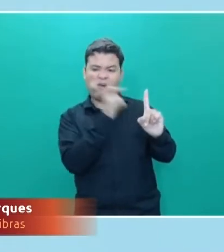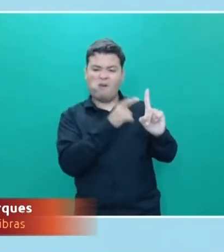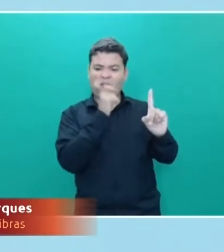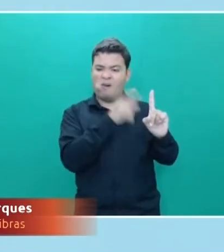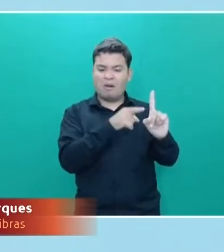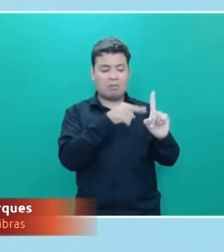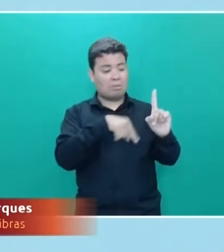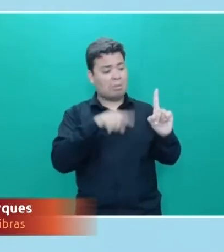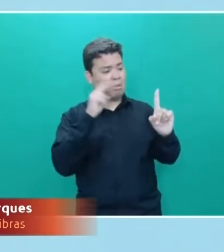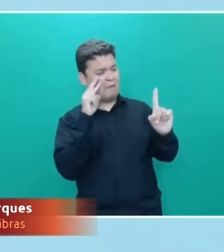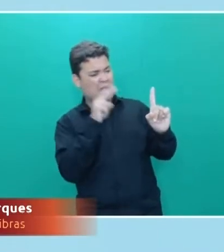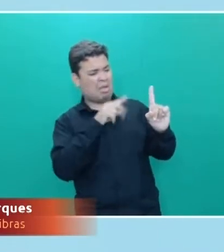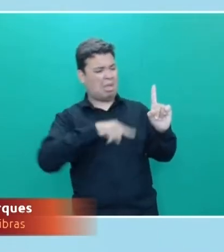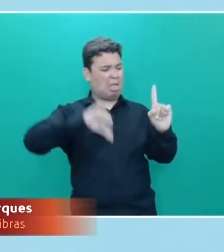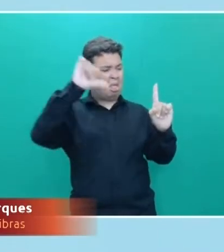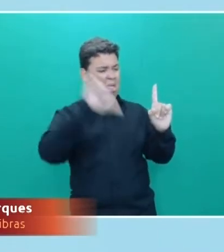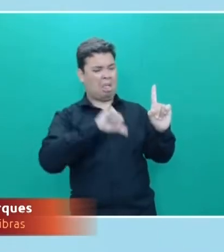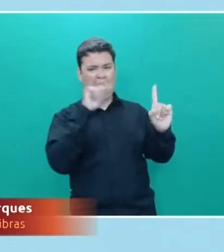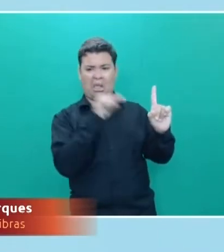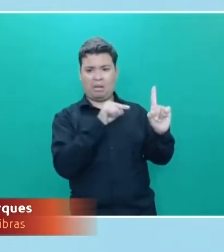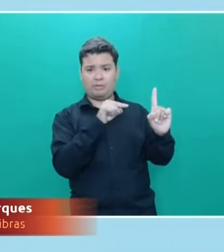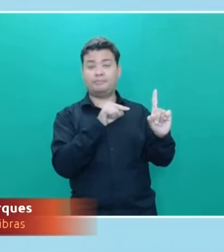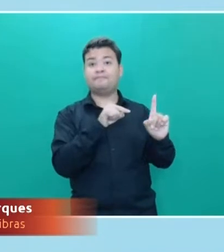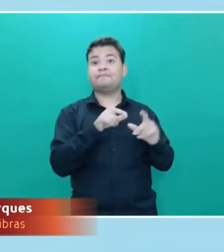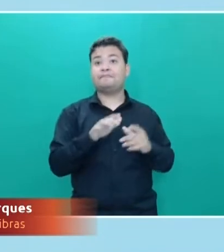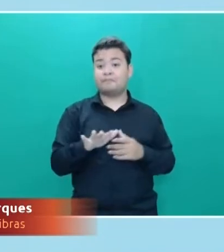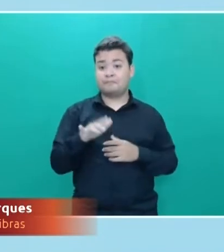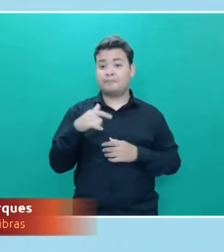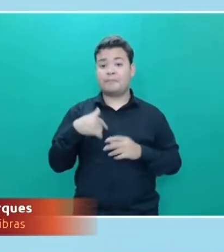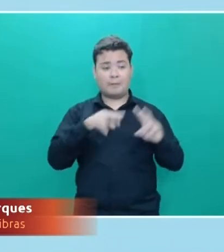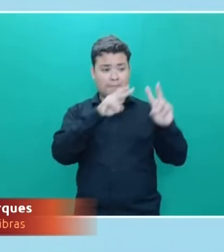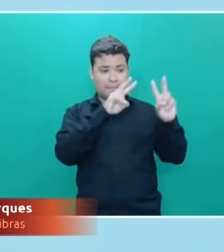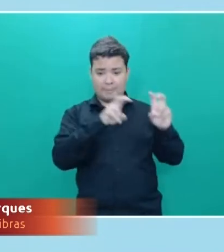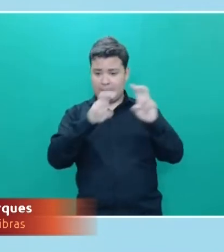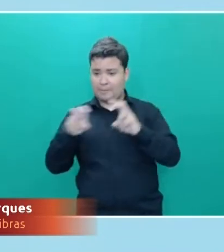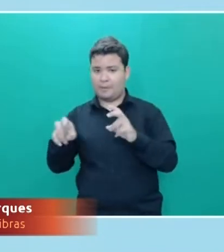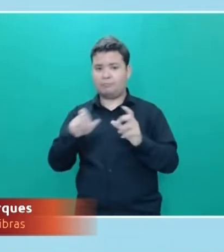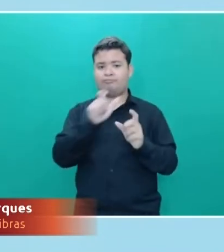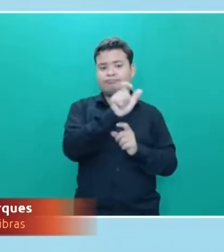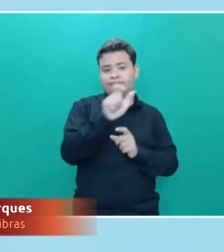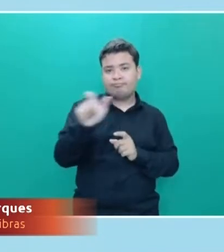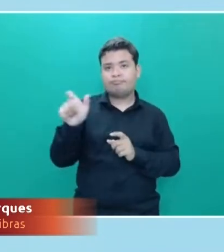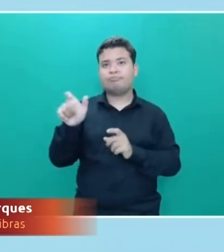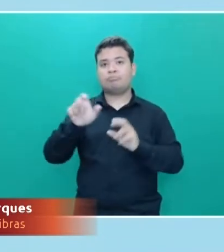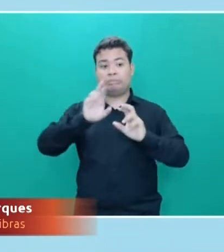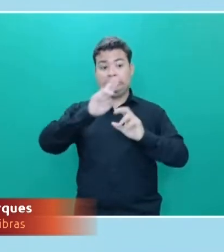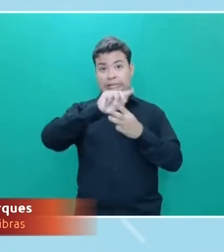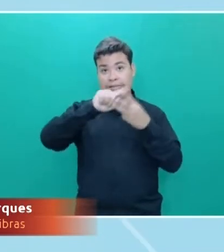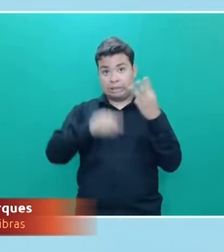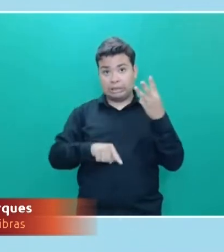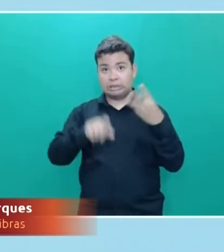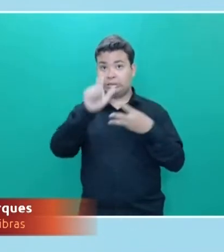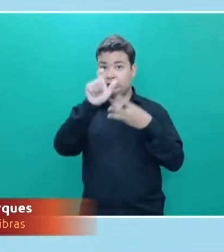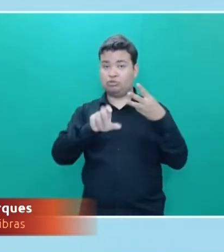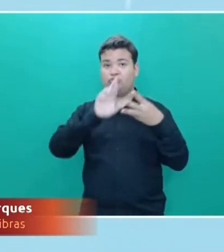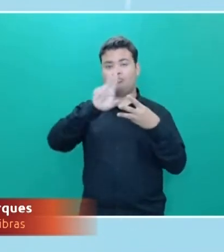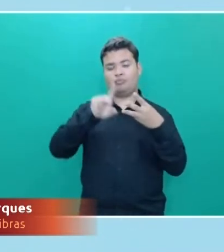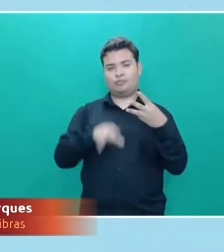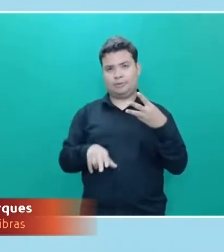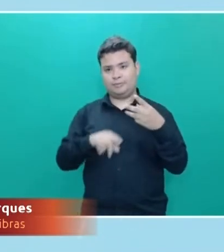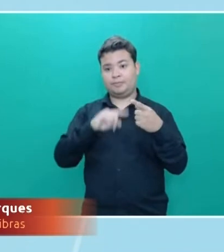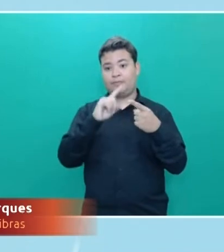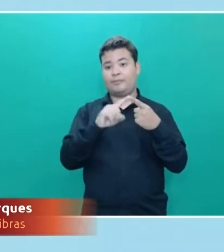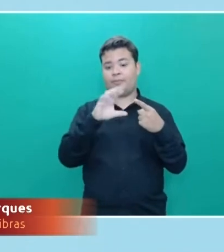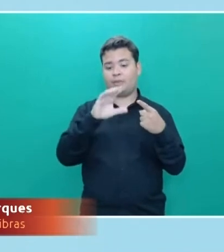Então, a gente tem que fazer essa diferenciação entre esses três tipos penais. Primeiro, a calúnia é quando eu falo